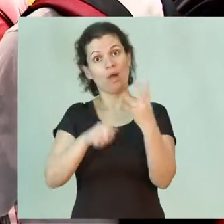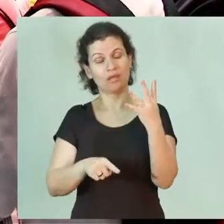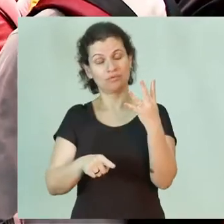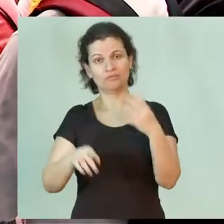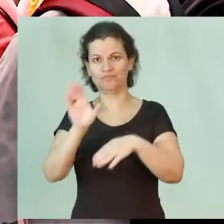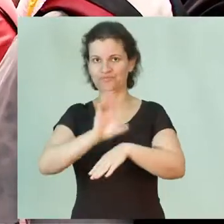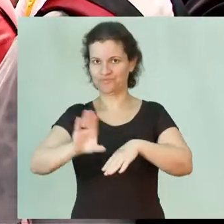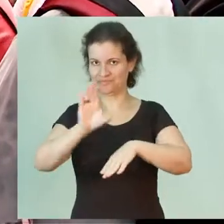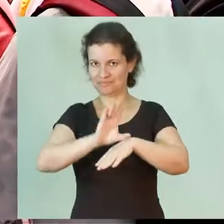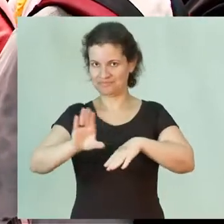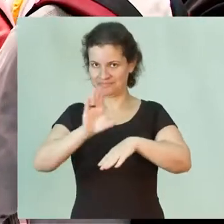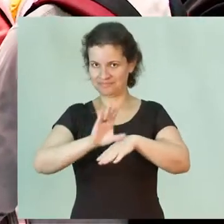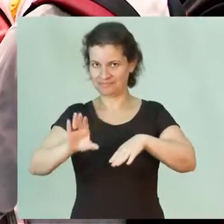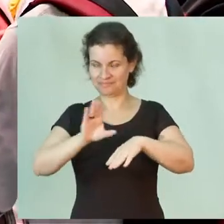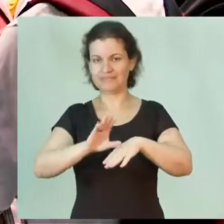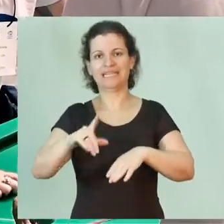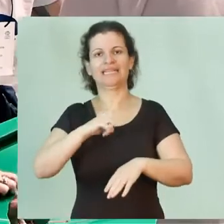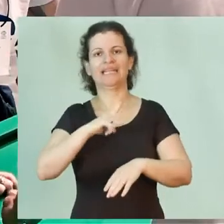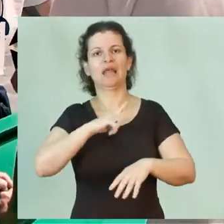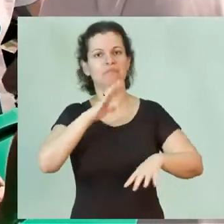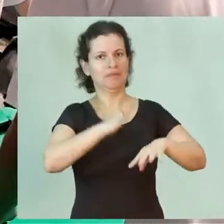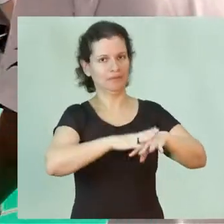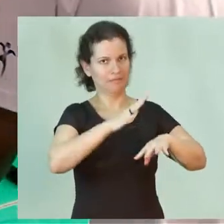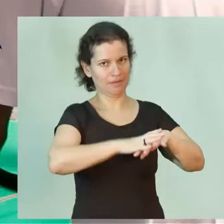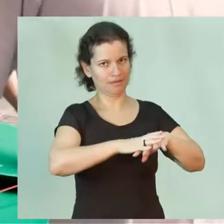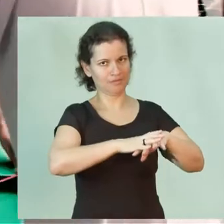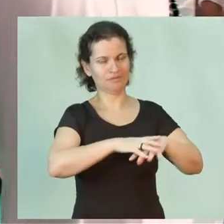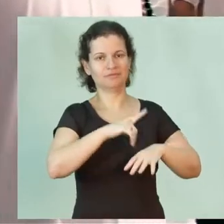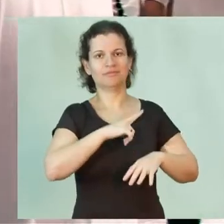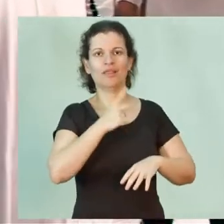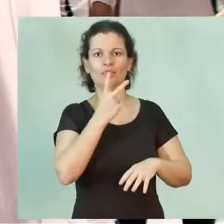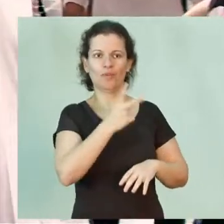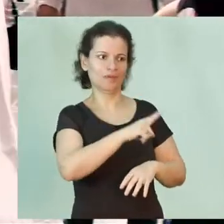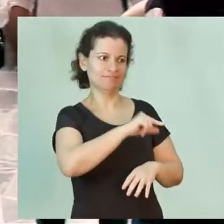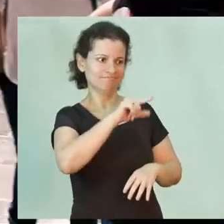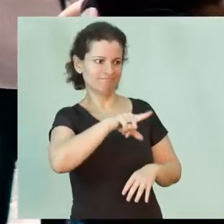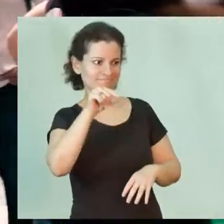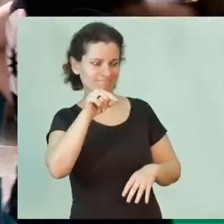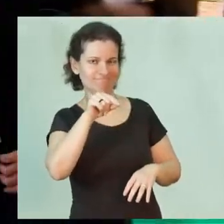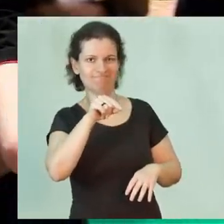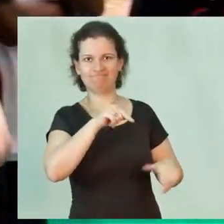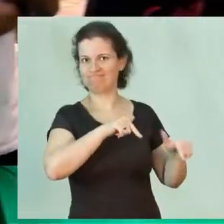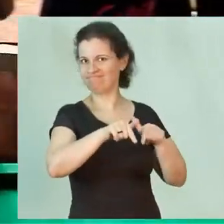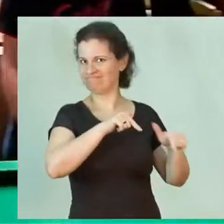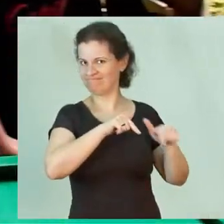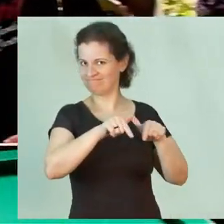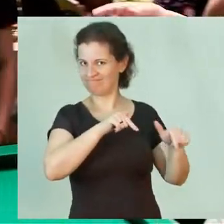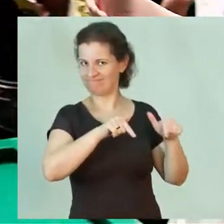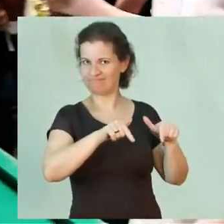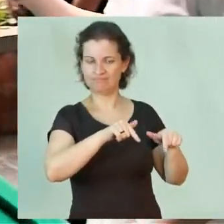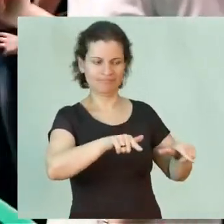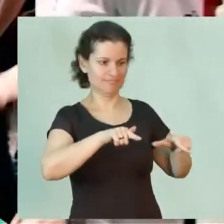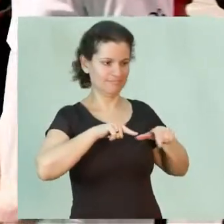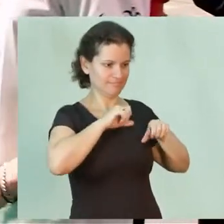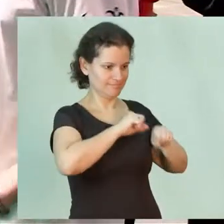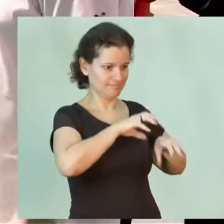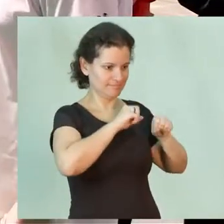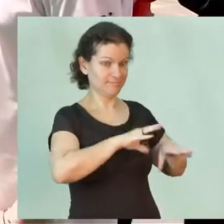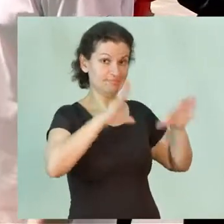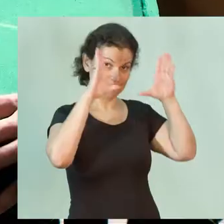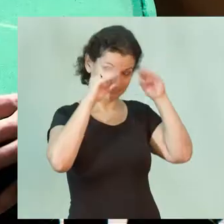cursos. A tem um curso de Matemática, que tem duas opções de carreira, a Licenciatura